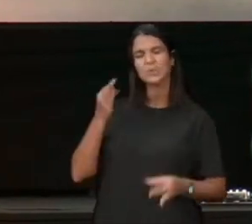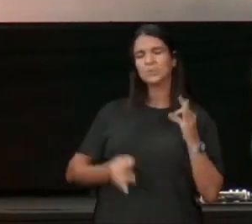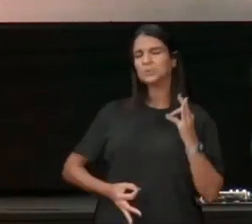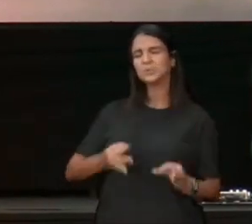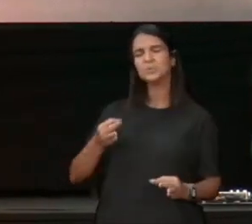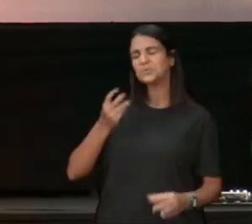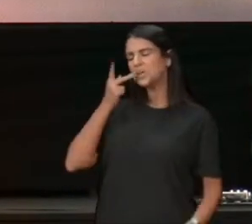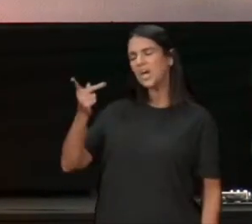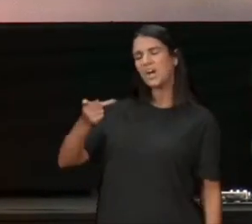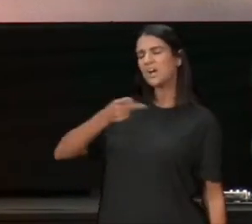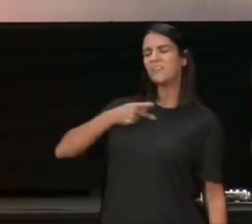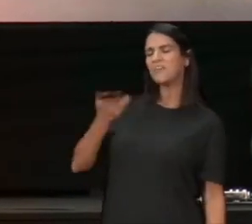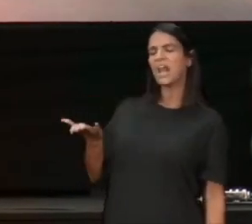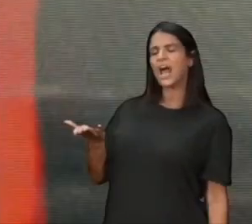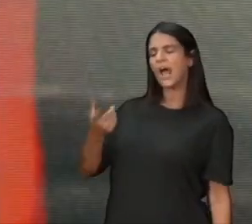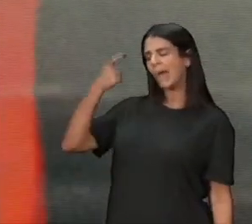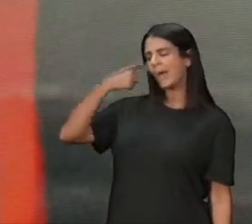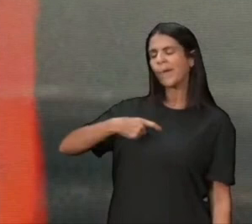fala, fala na moral,